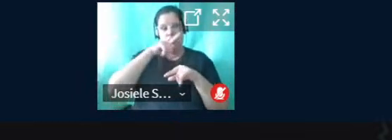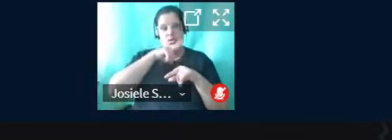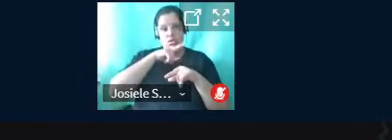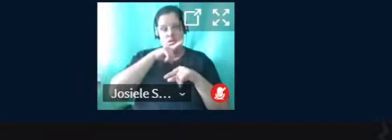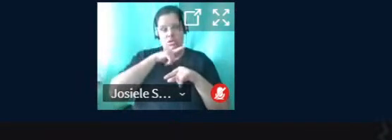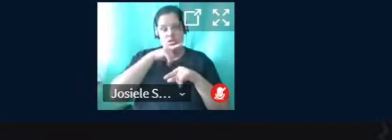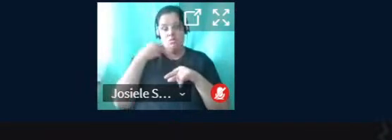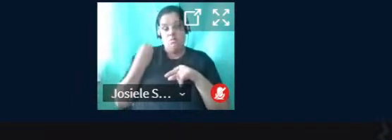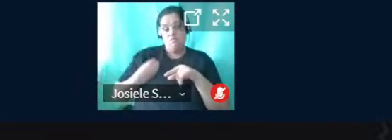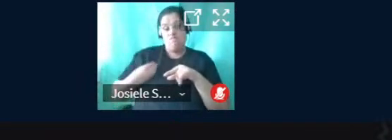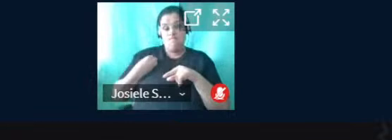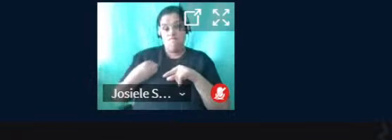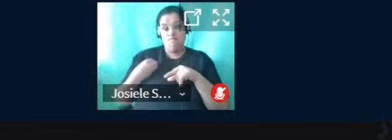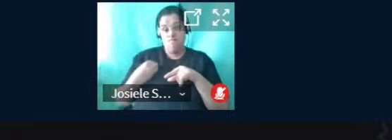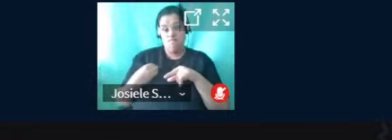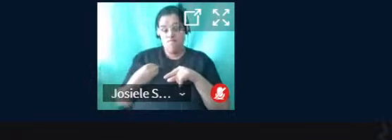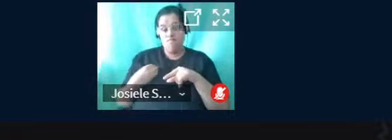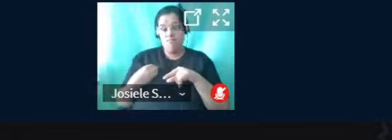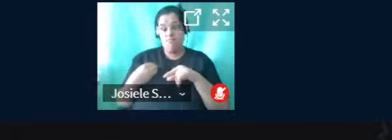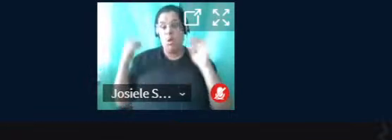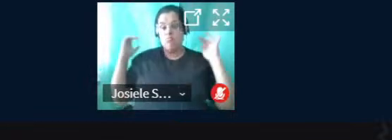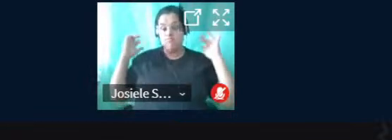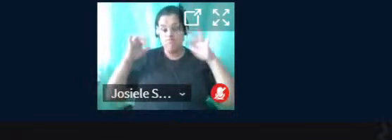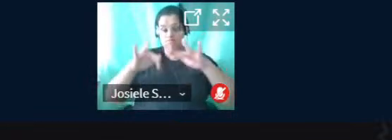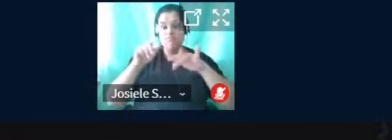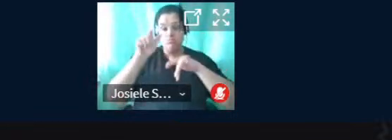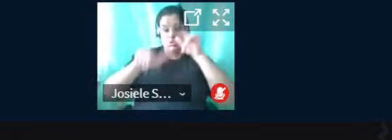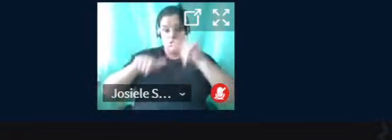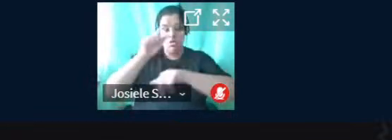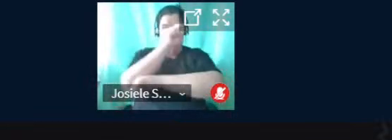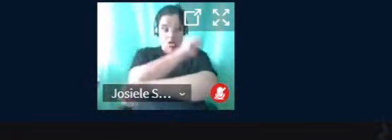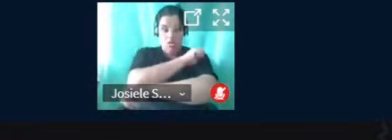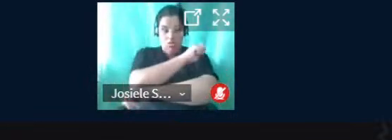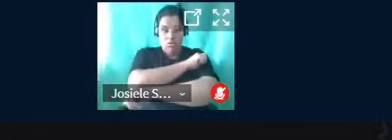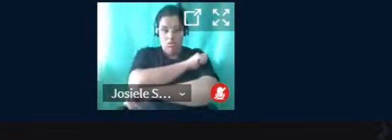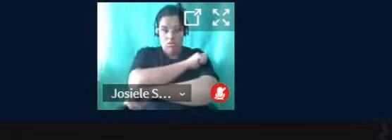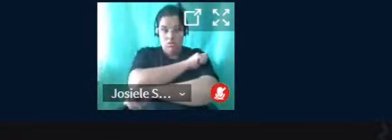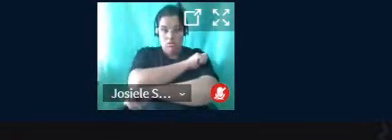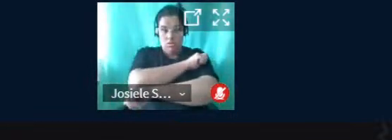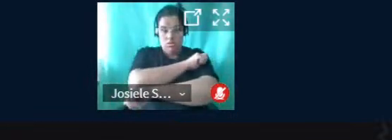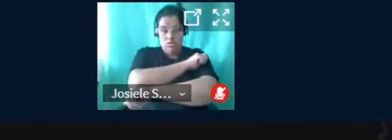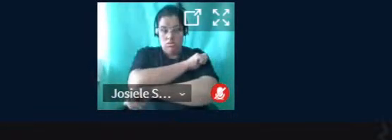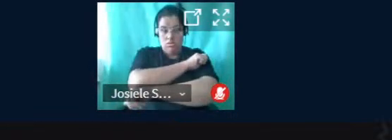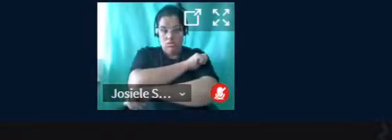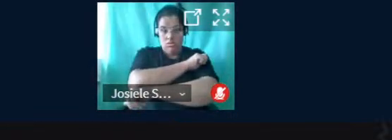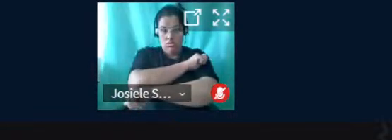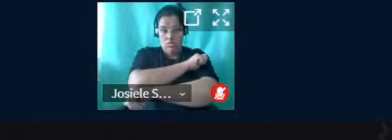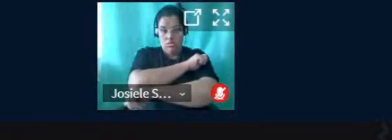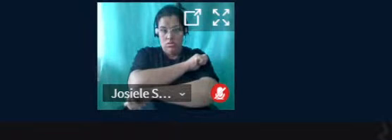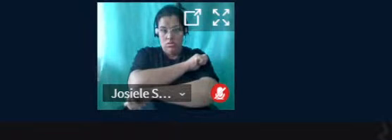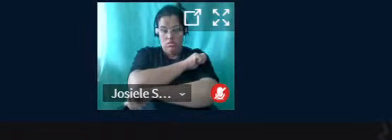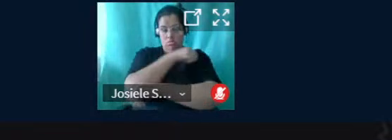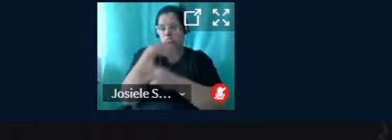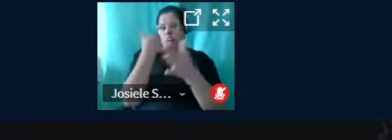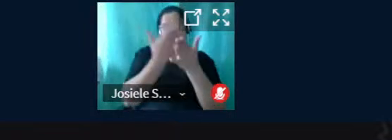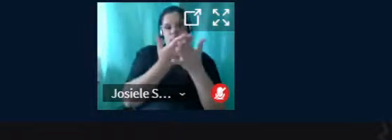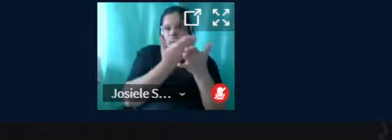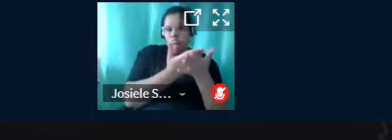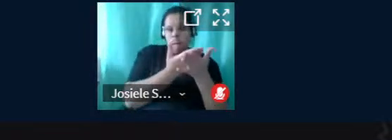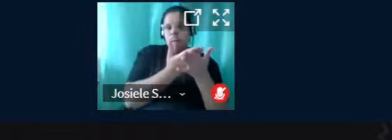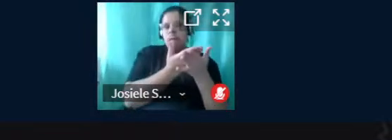ter uma presença maior do público, dos alunos, na nossa cultura aula.